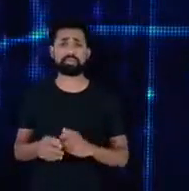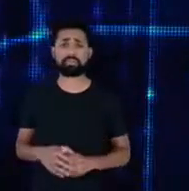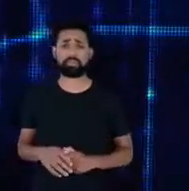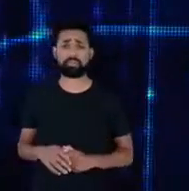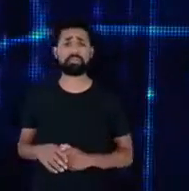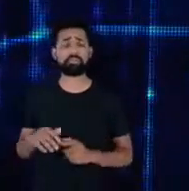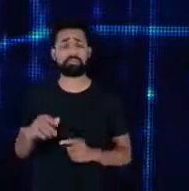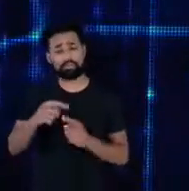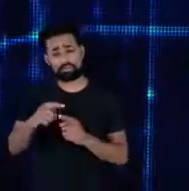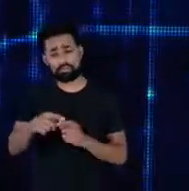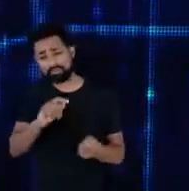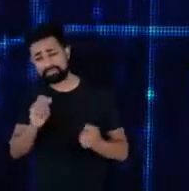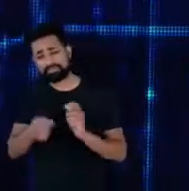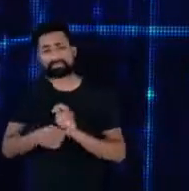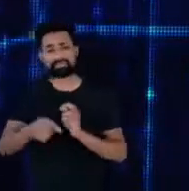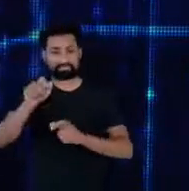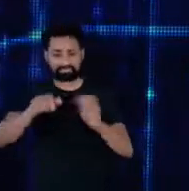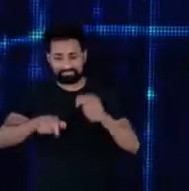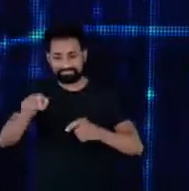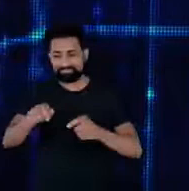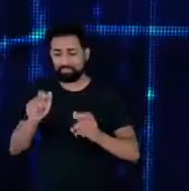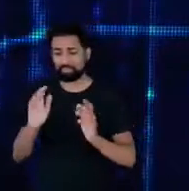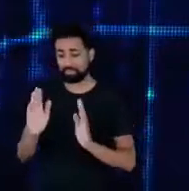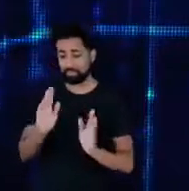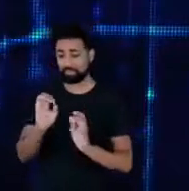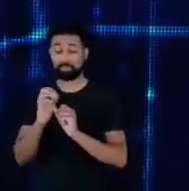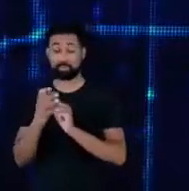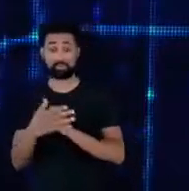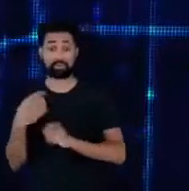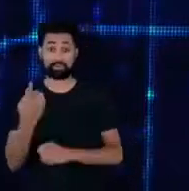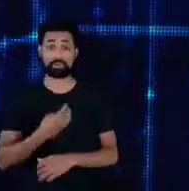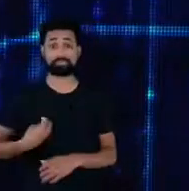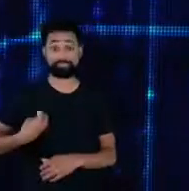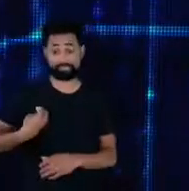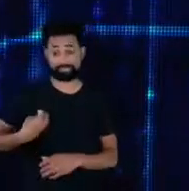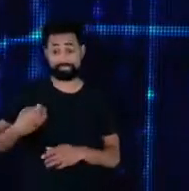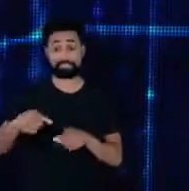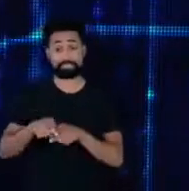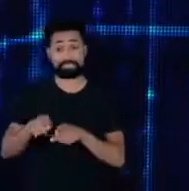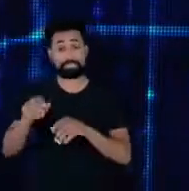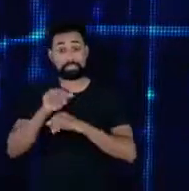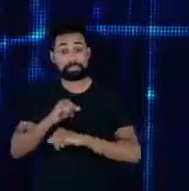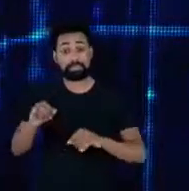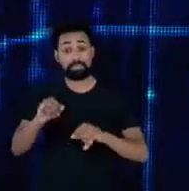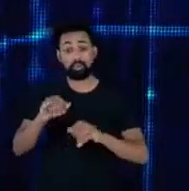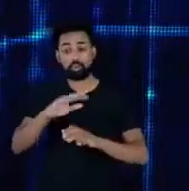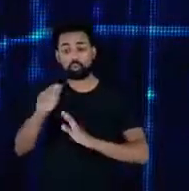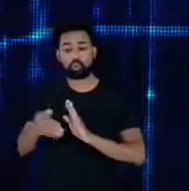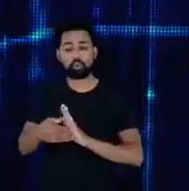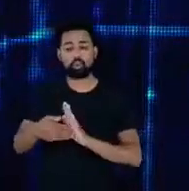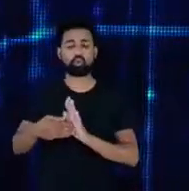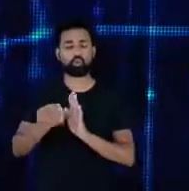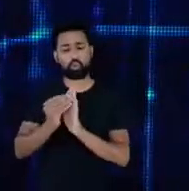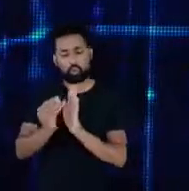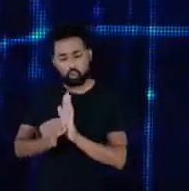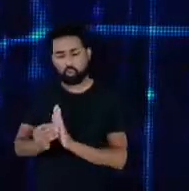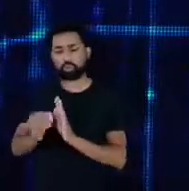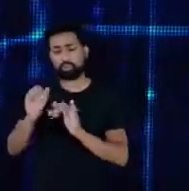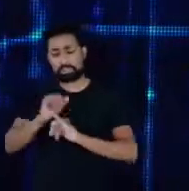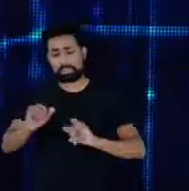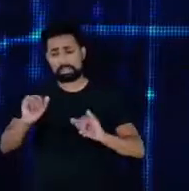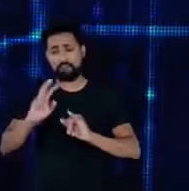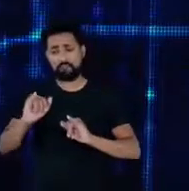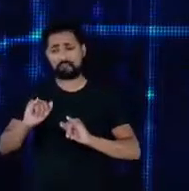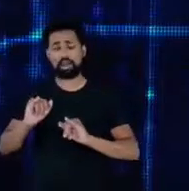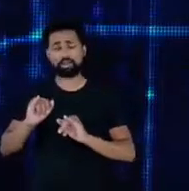situação de pandemia que vivemos e informar a todos que os conteúdos das apresentações ficarão disponíveis online